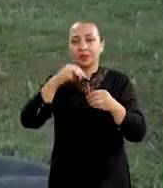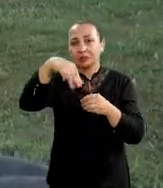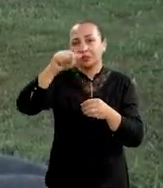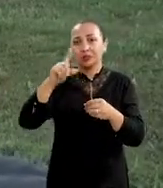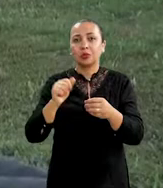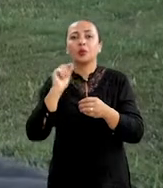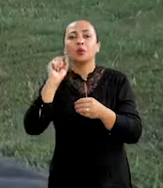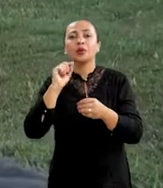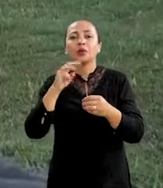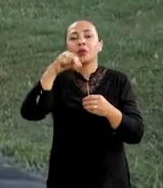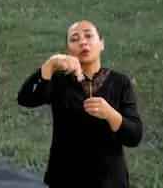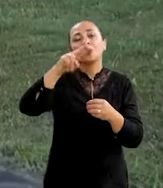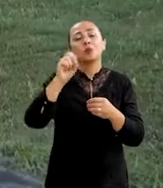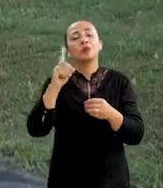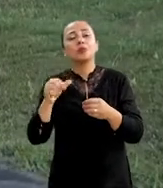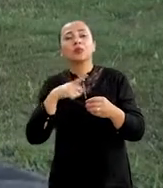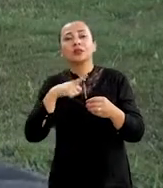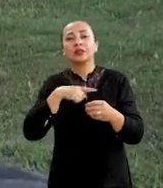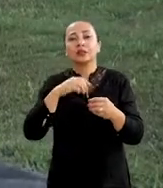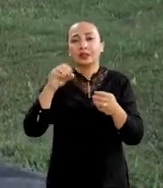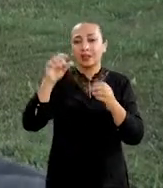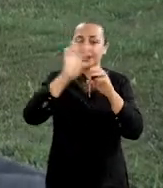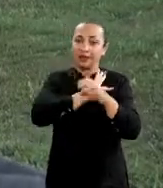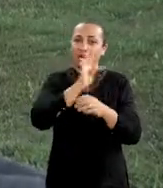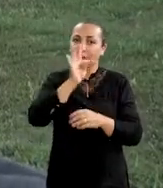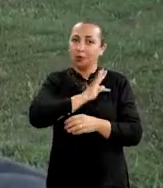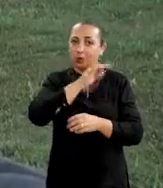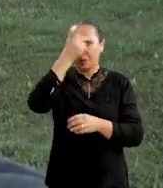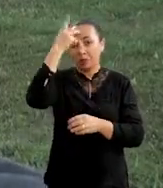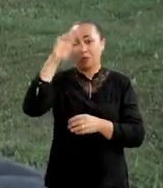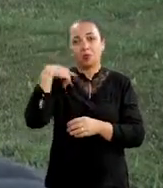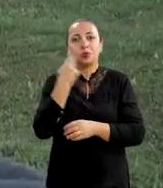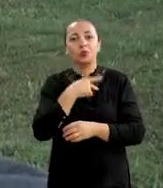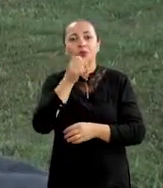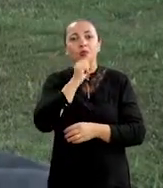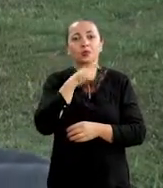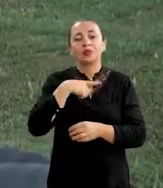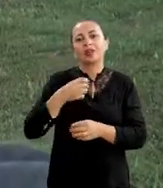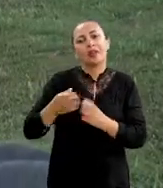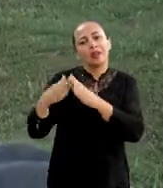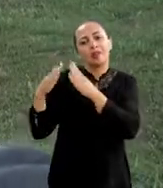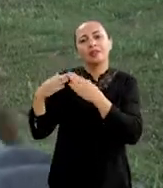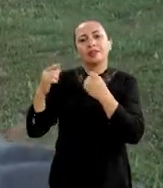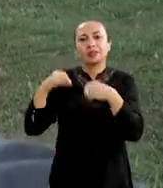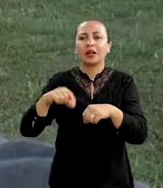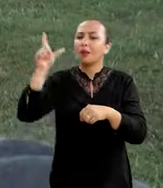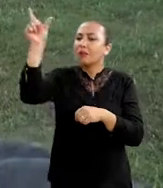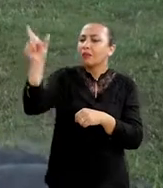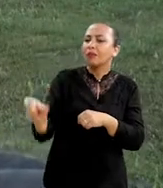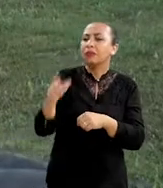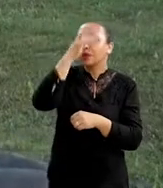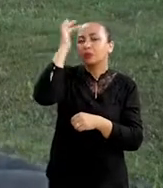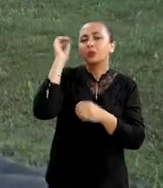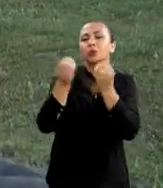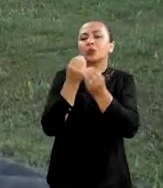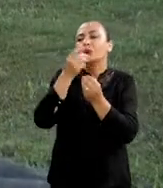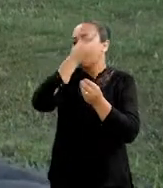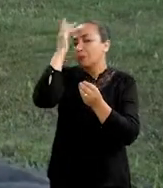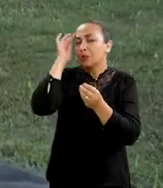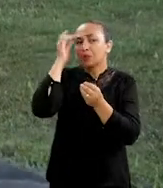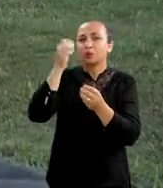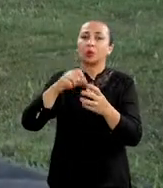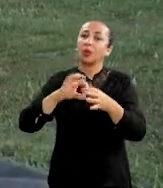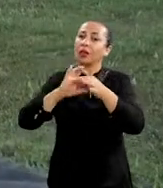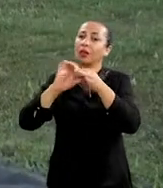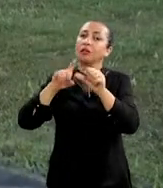sentido. O que é que o NUTS tem de tecnologia para os nossos idosos que estão aqui residindo? O perfil desse idoso é um